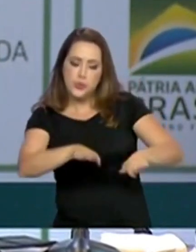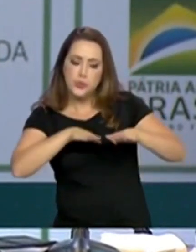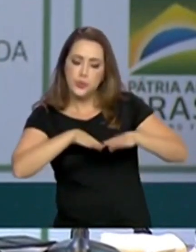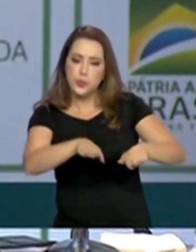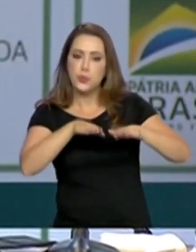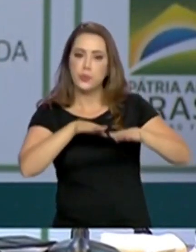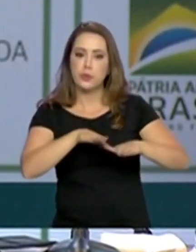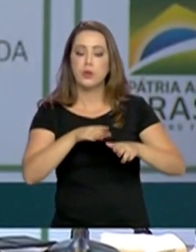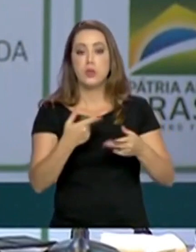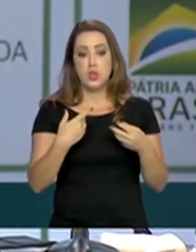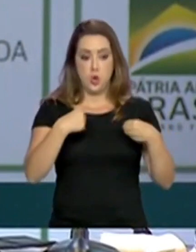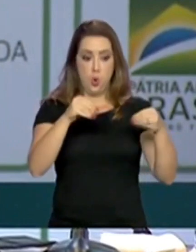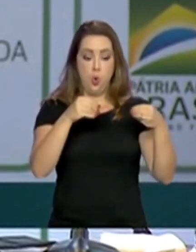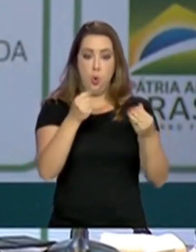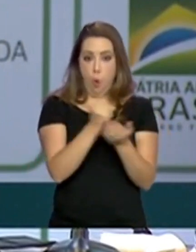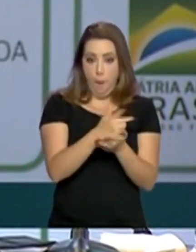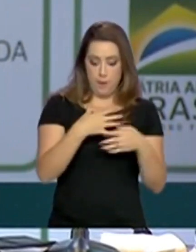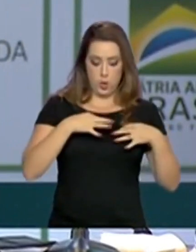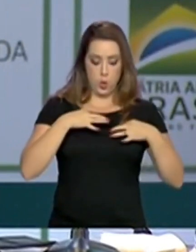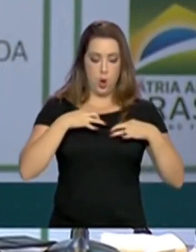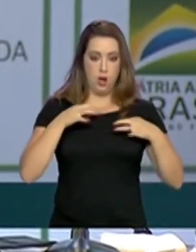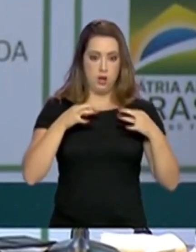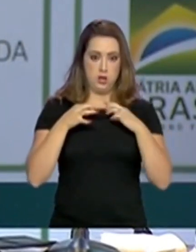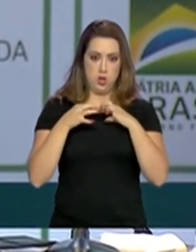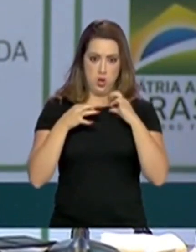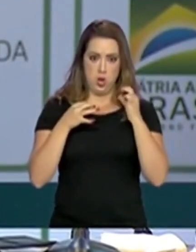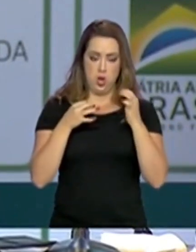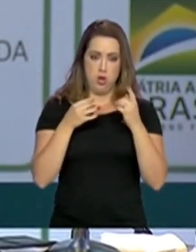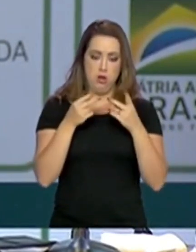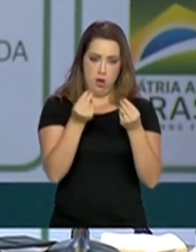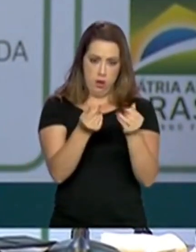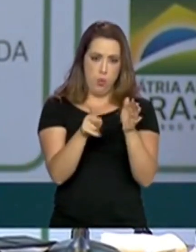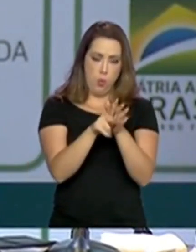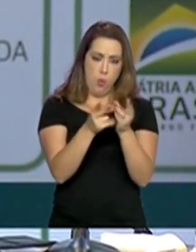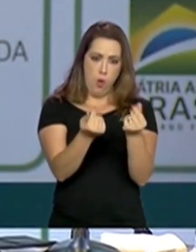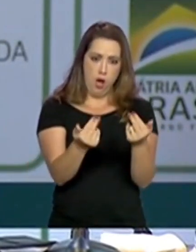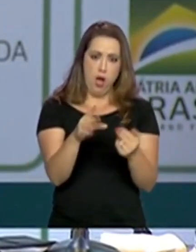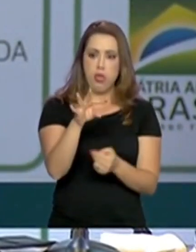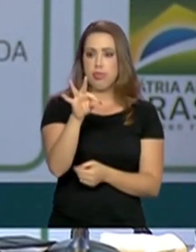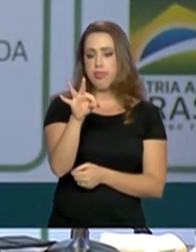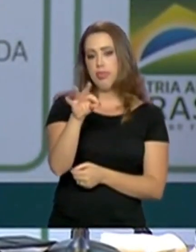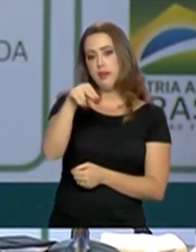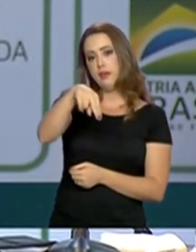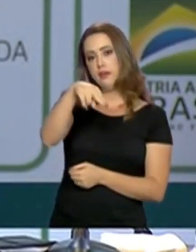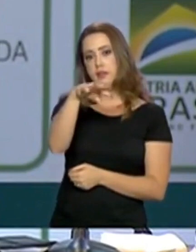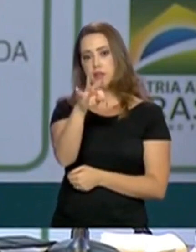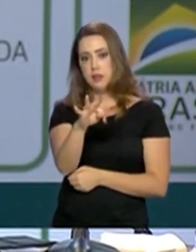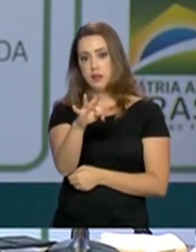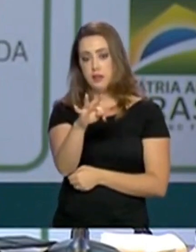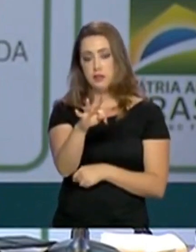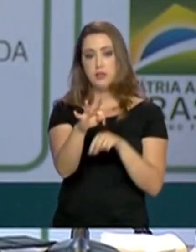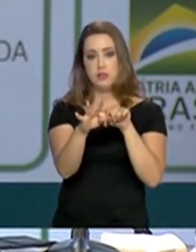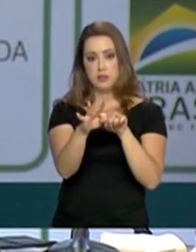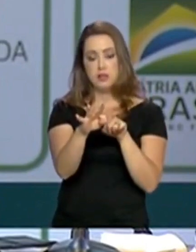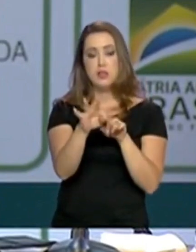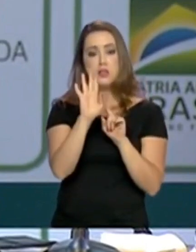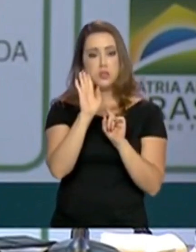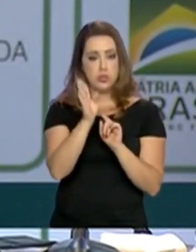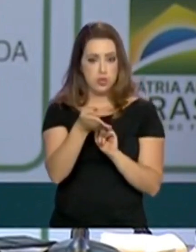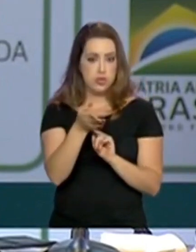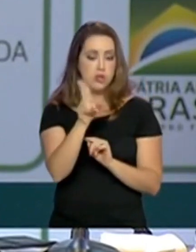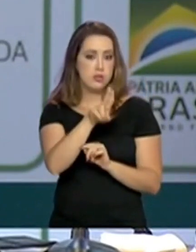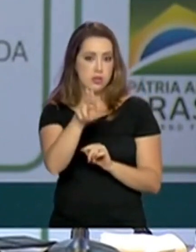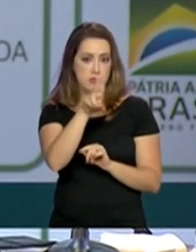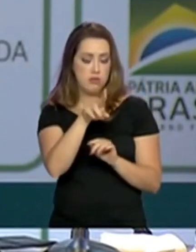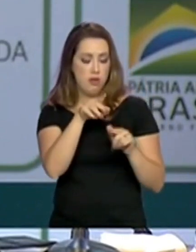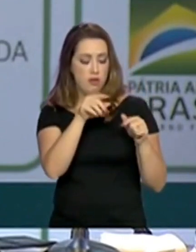e comprou o tecido que é utilizado para fazer essas máscaras, chama-se TNT. Essas máscaras estão sendo confeccionadas